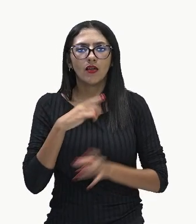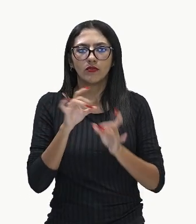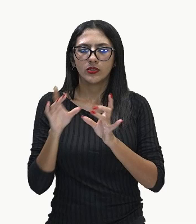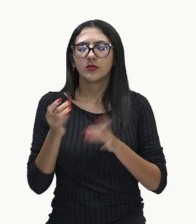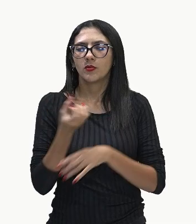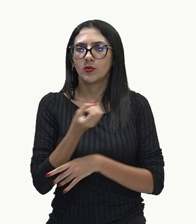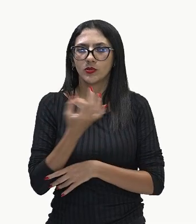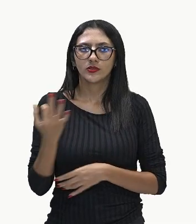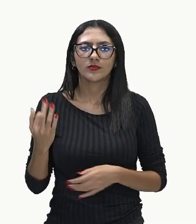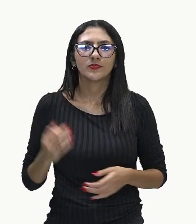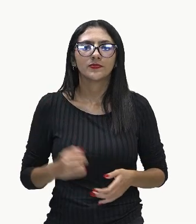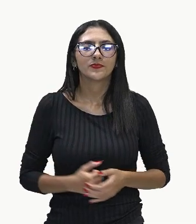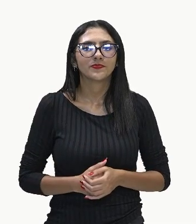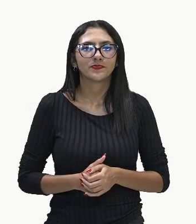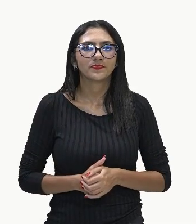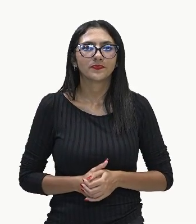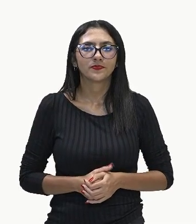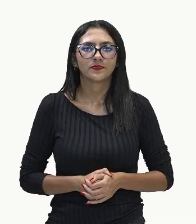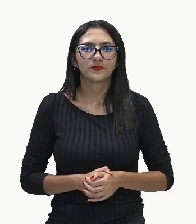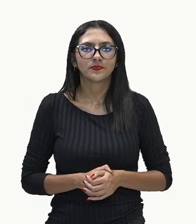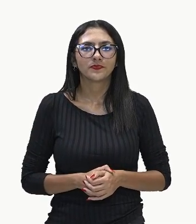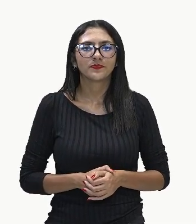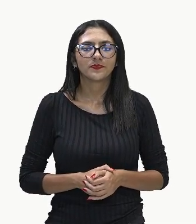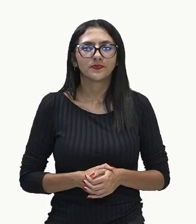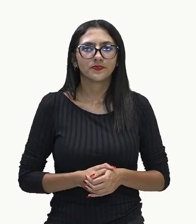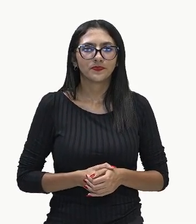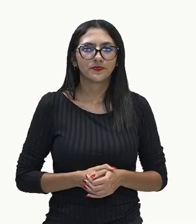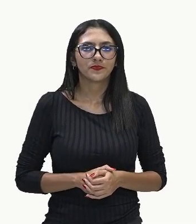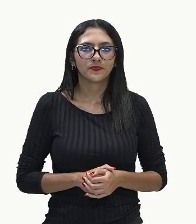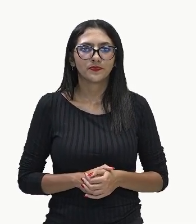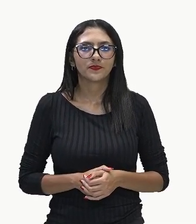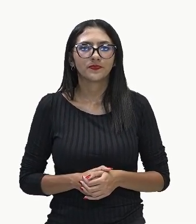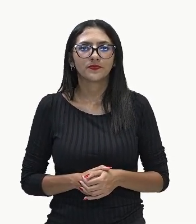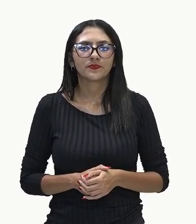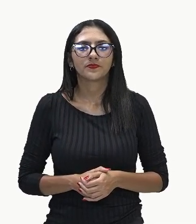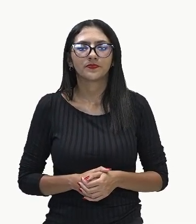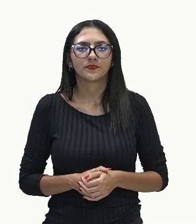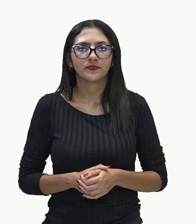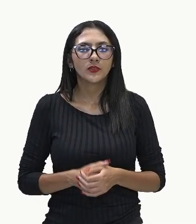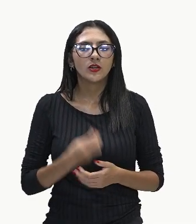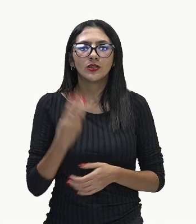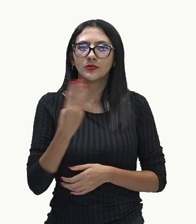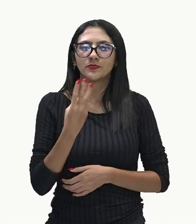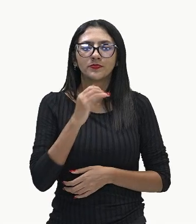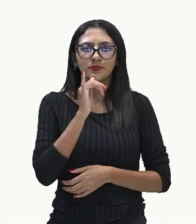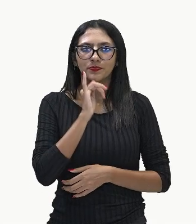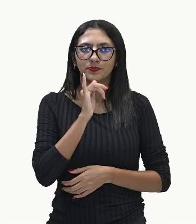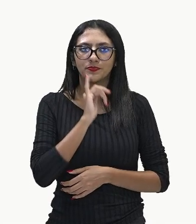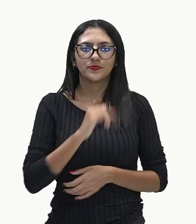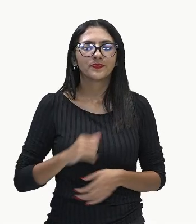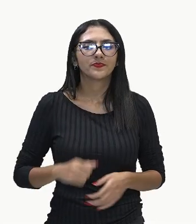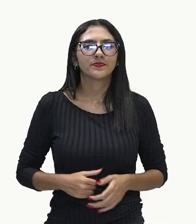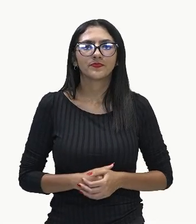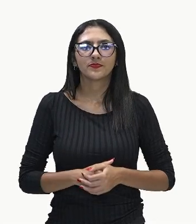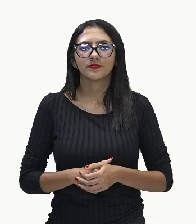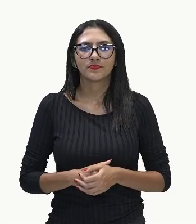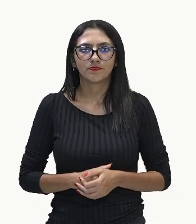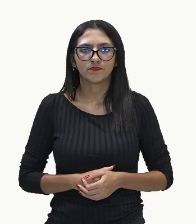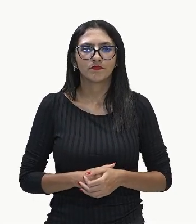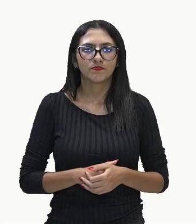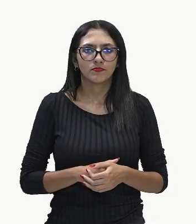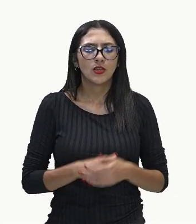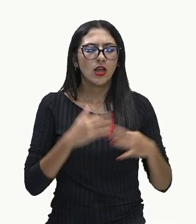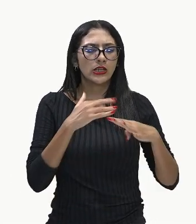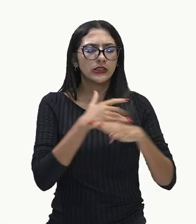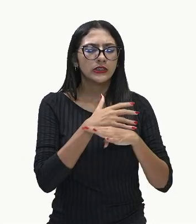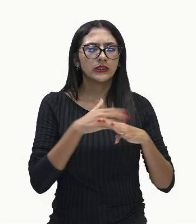concessionárias. Tudo bem? Aqui, nosso terceiro exemplo. Uma cidade do sul